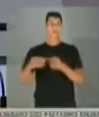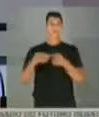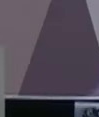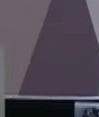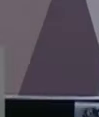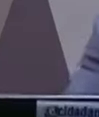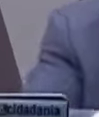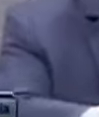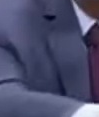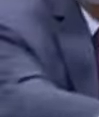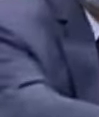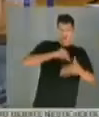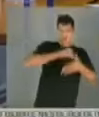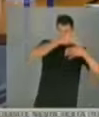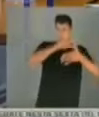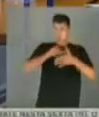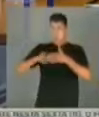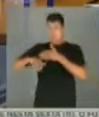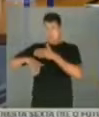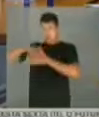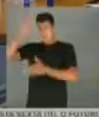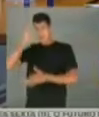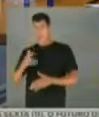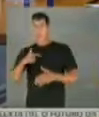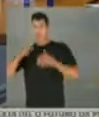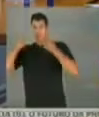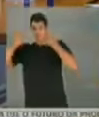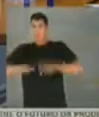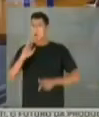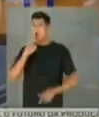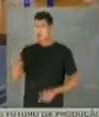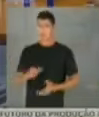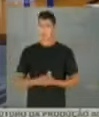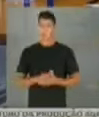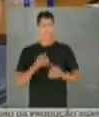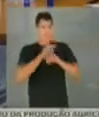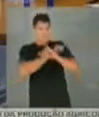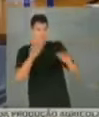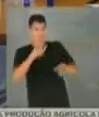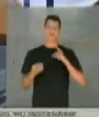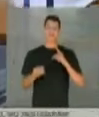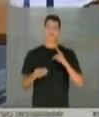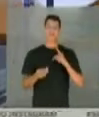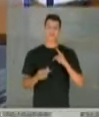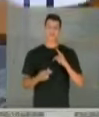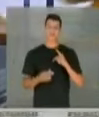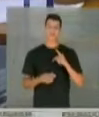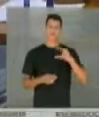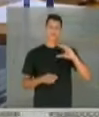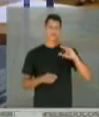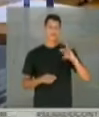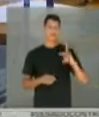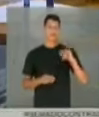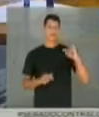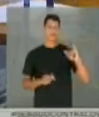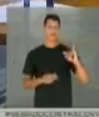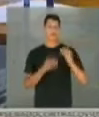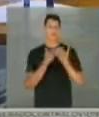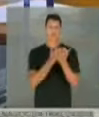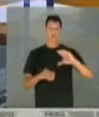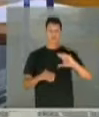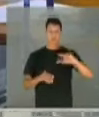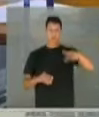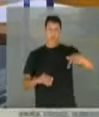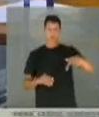Brasileiro, eu lhe respondo. Vou falar de todas as Copas e dos campeonatos que estão acontecendo no Brasil, que talvez Vossa Excelência não esteja informado. A CPI começou como CPI da